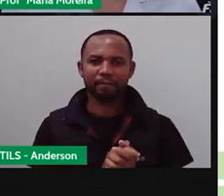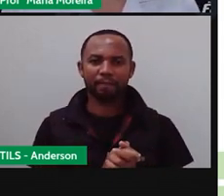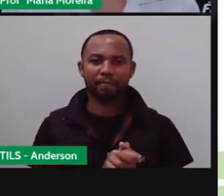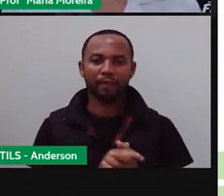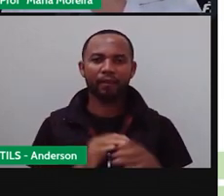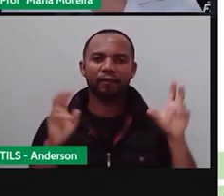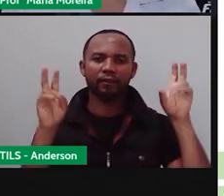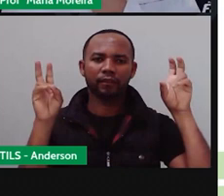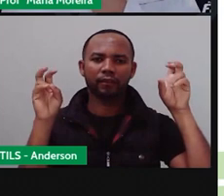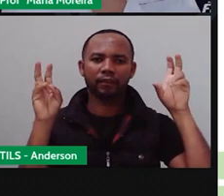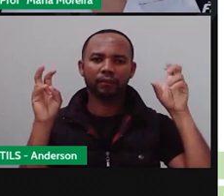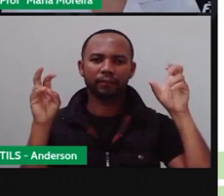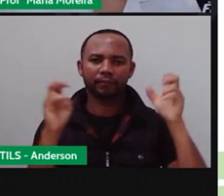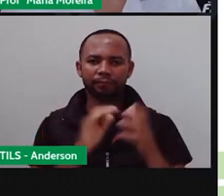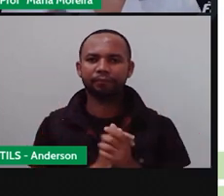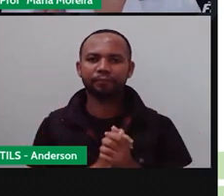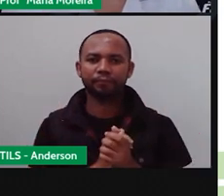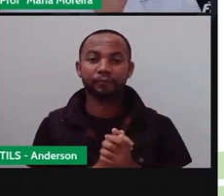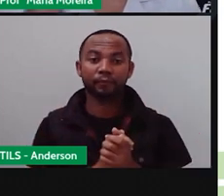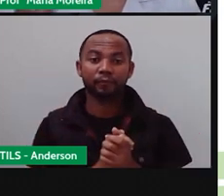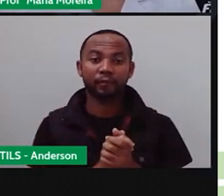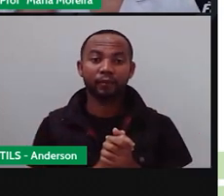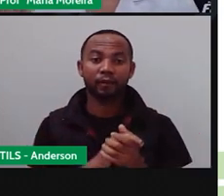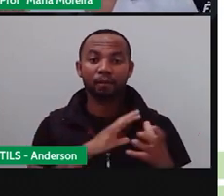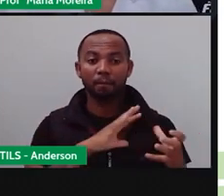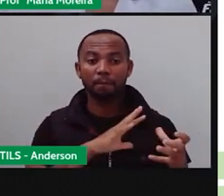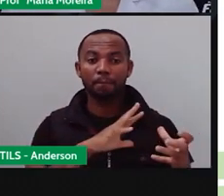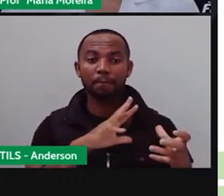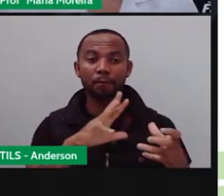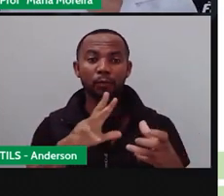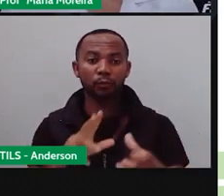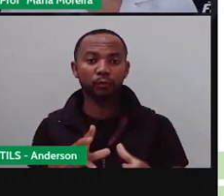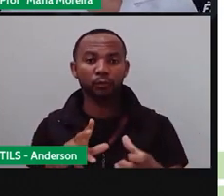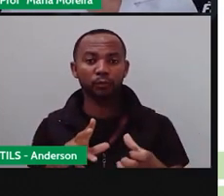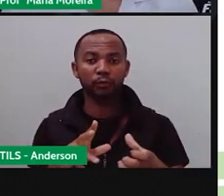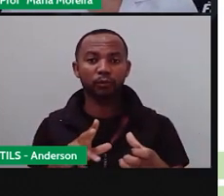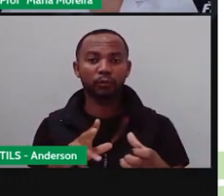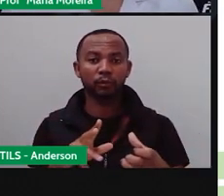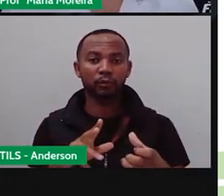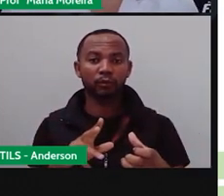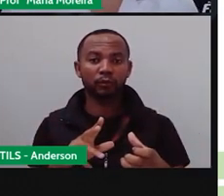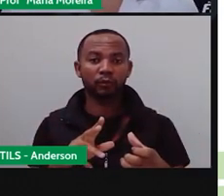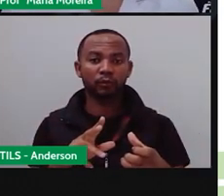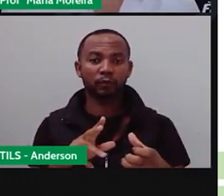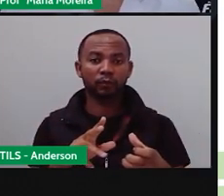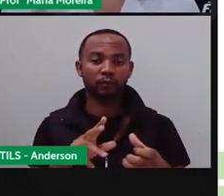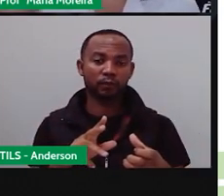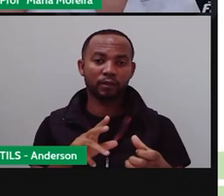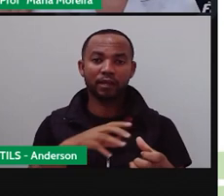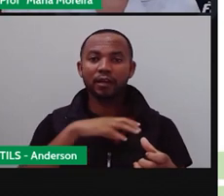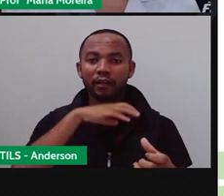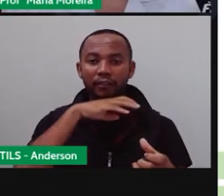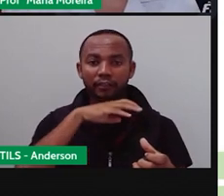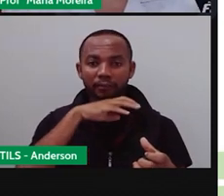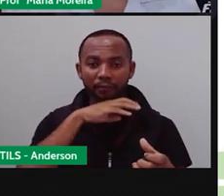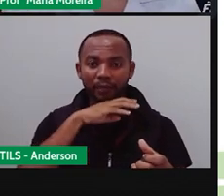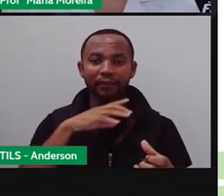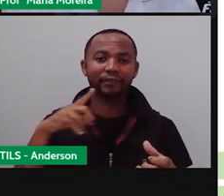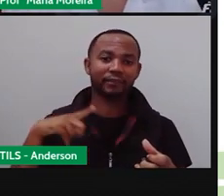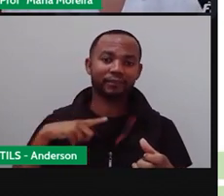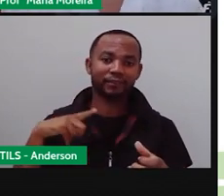nosso tema da semana, mundo dos vertebrados. Já falamos aqui, né, sobre os seres